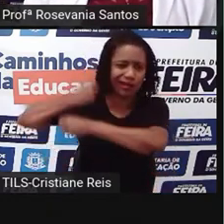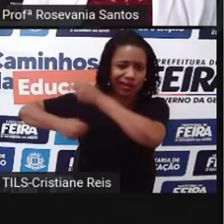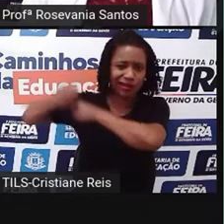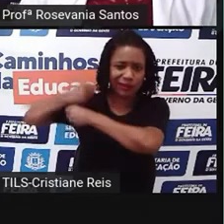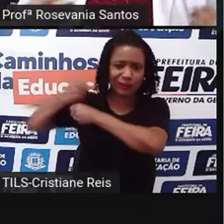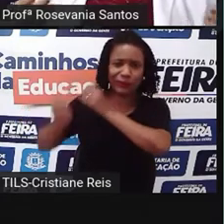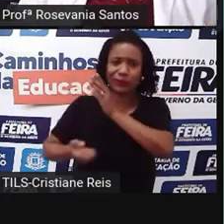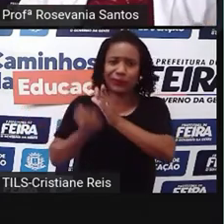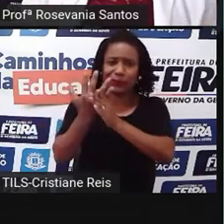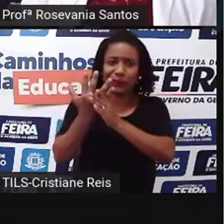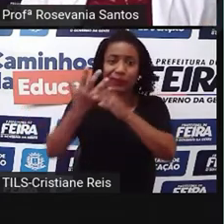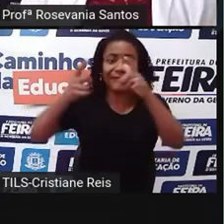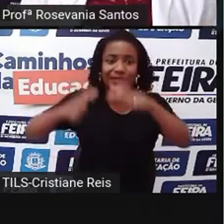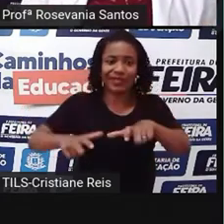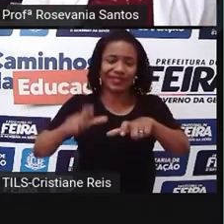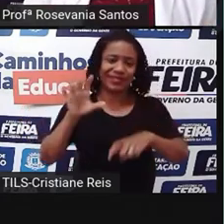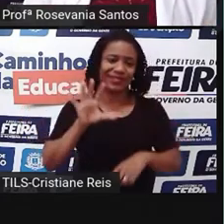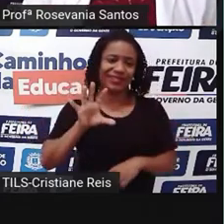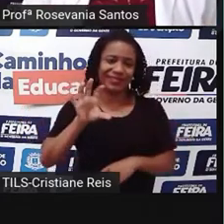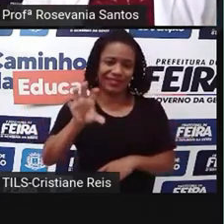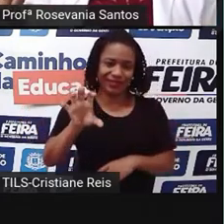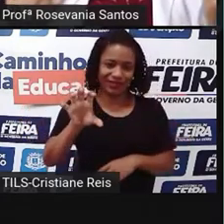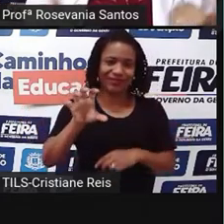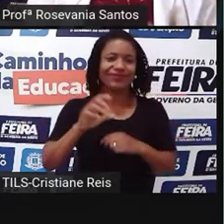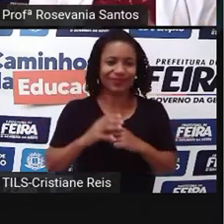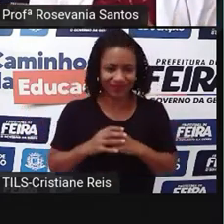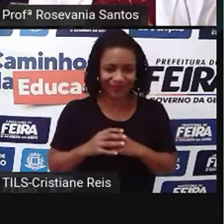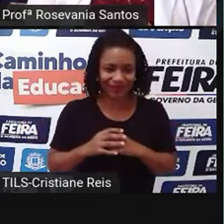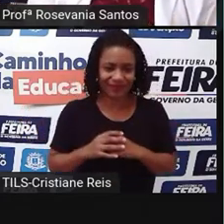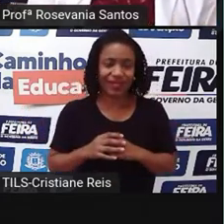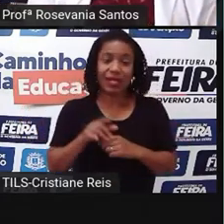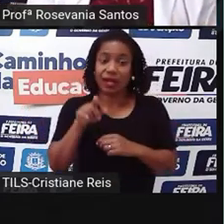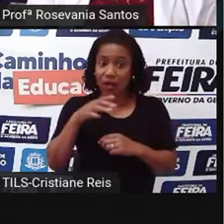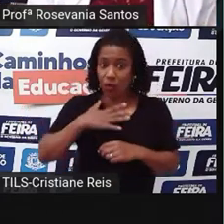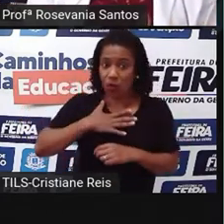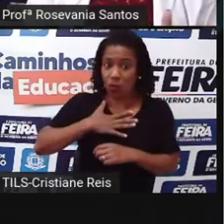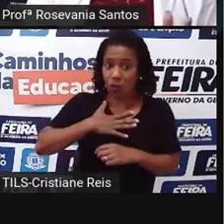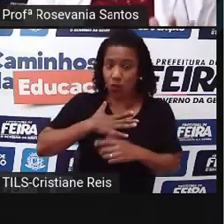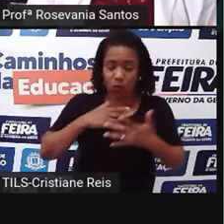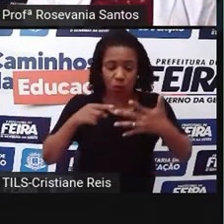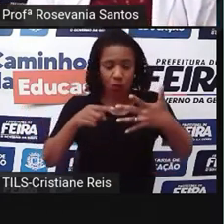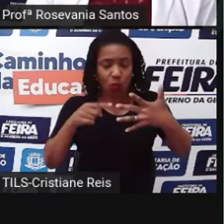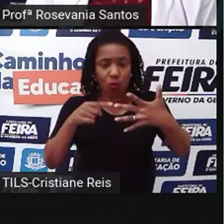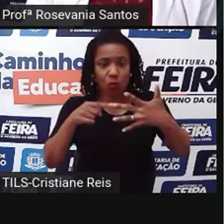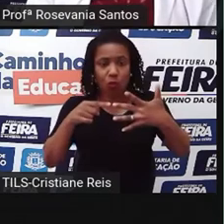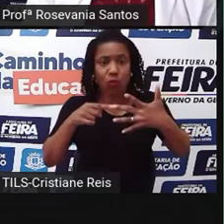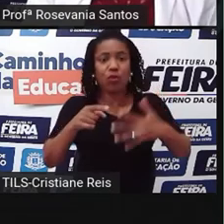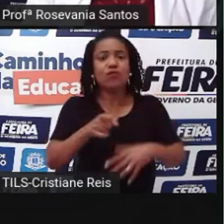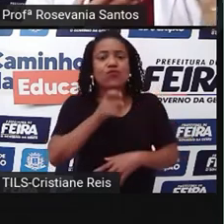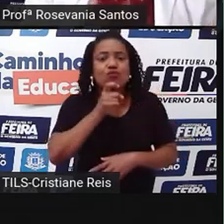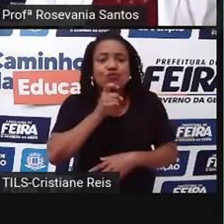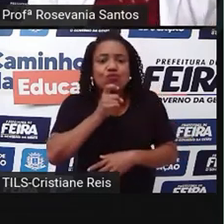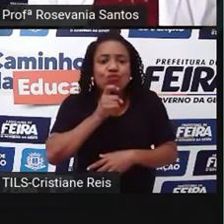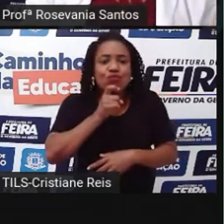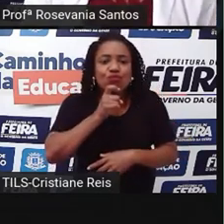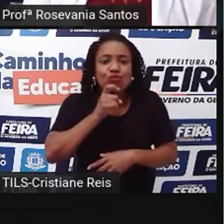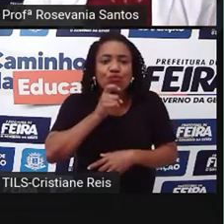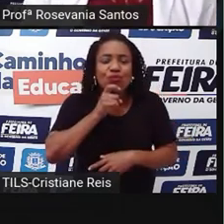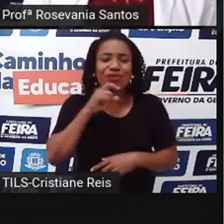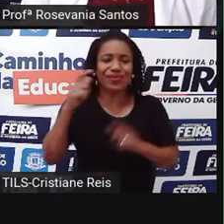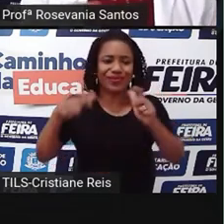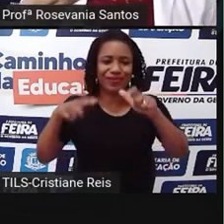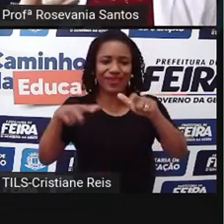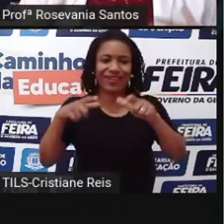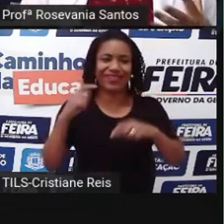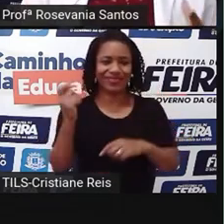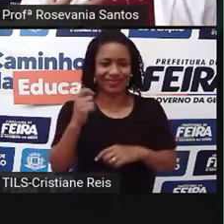região aí. E ela tem característica de estar numa região mais fria do país, né, nós encontramos ela mais lá na região sul. Então,